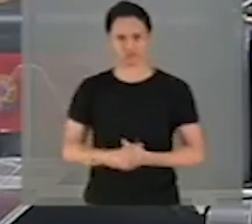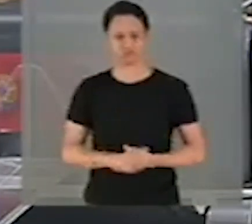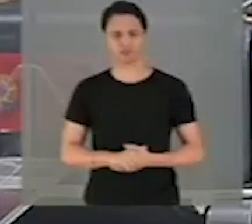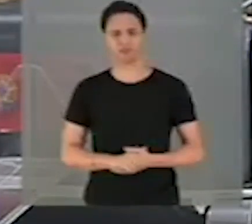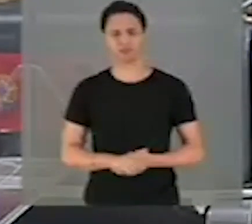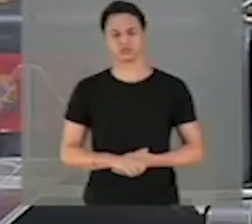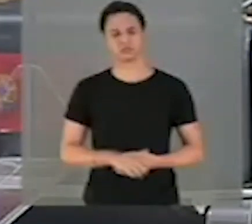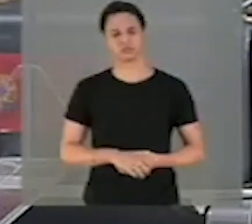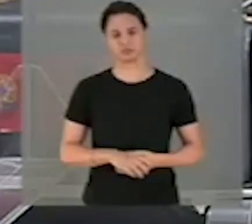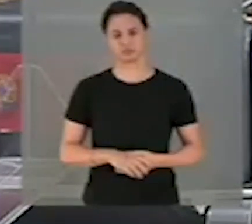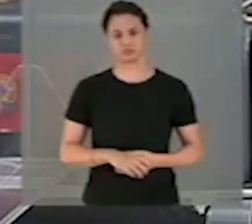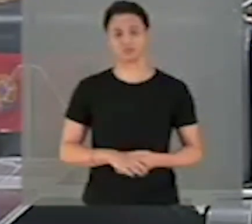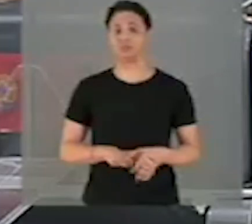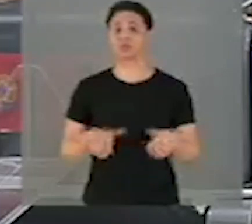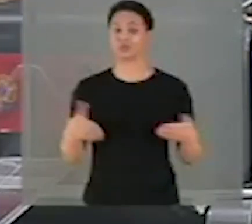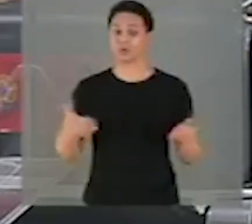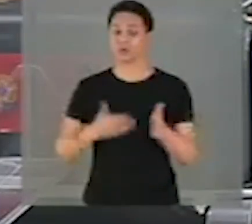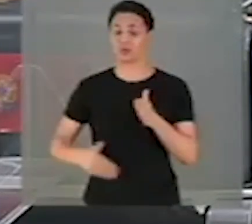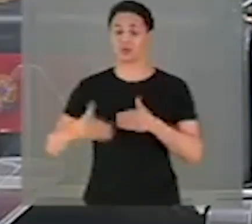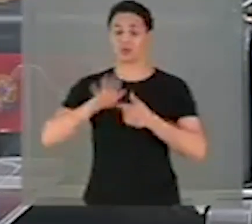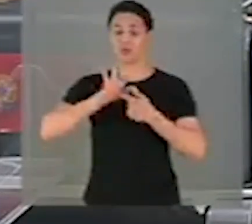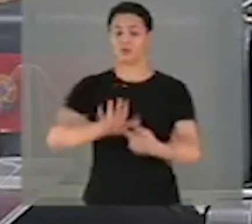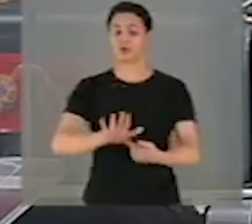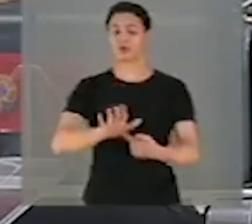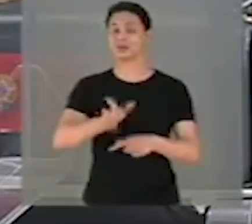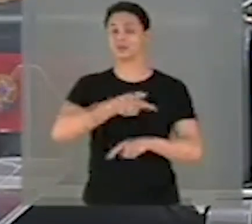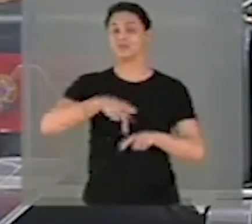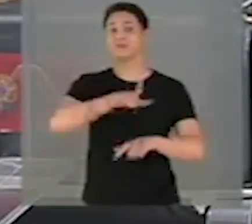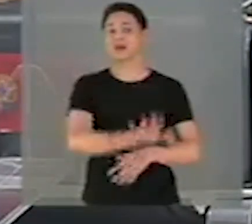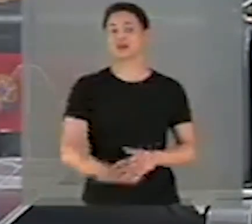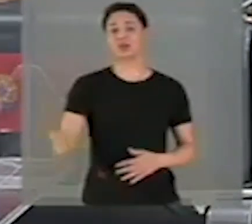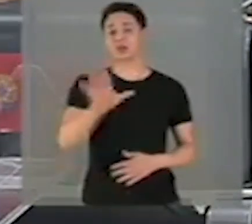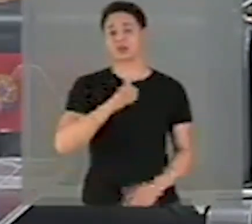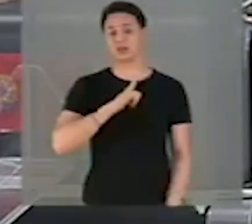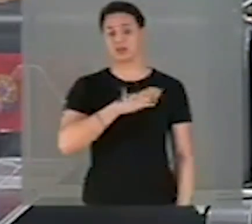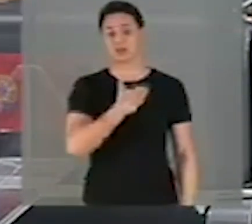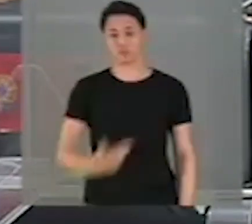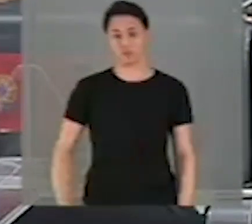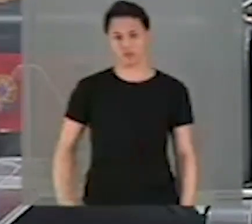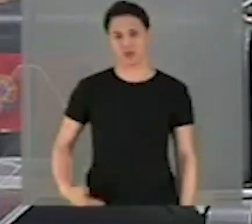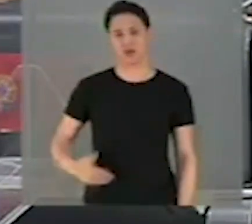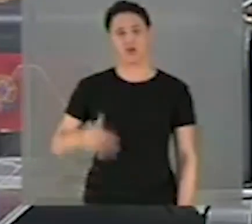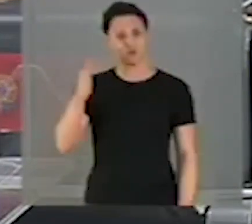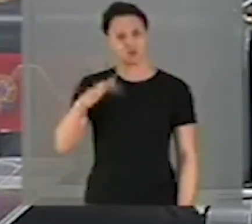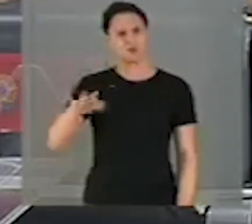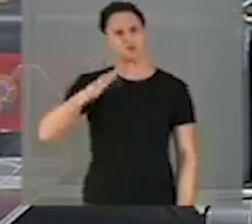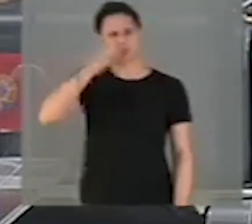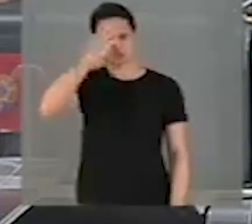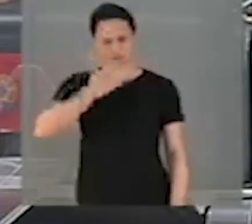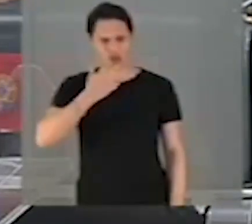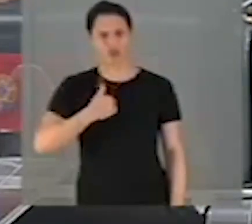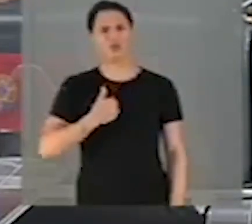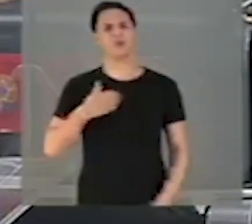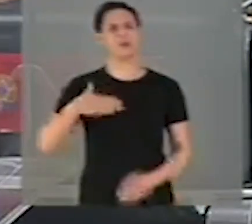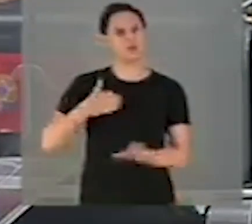Tudo isso serve para demonstrar para todo o país que temos um governo federal sério que não desvia